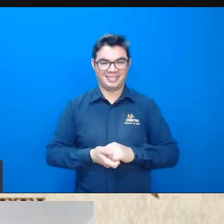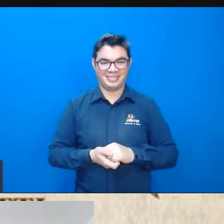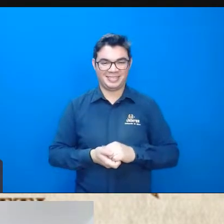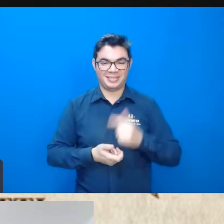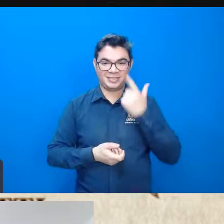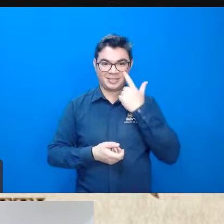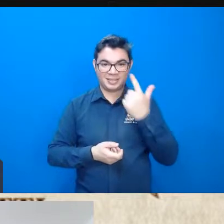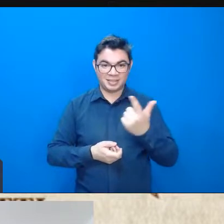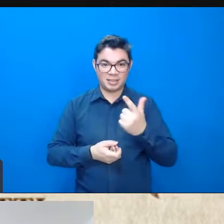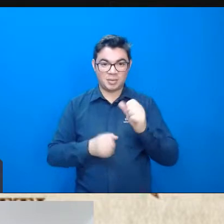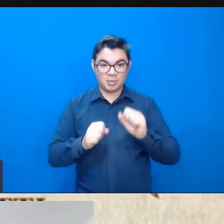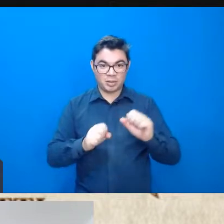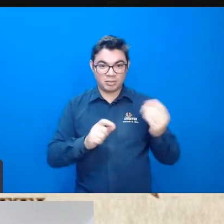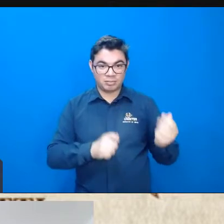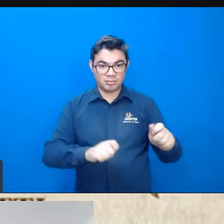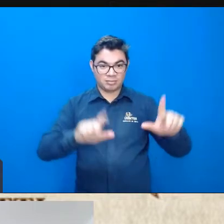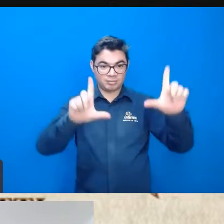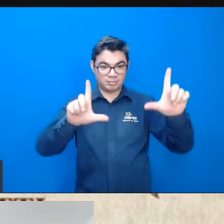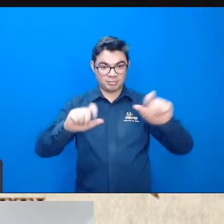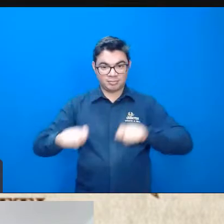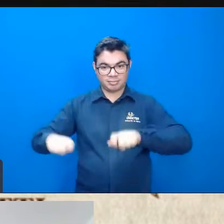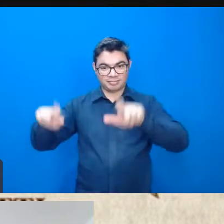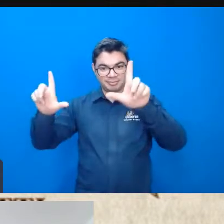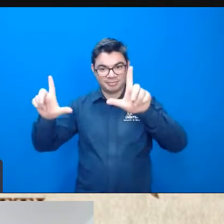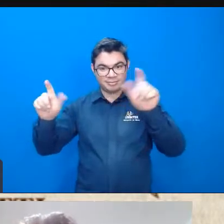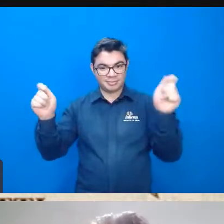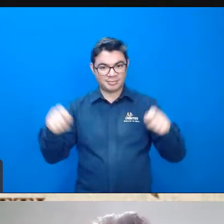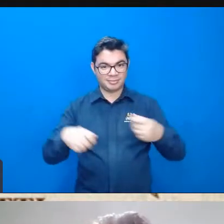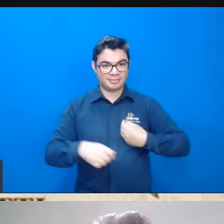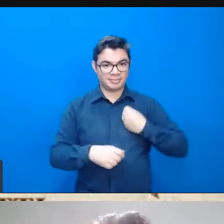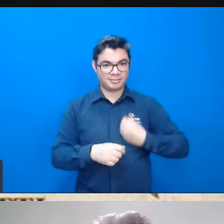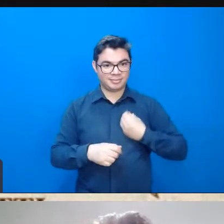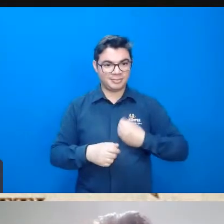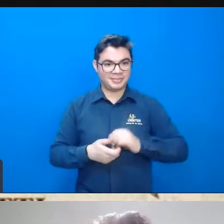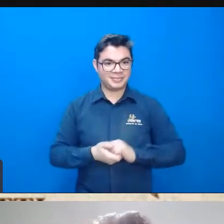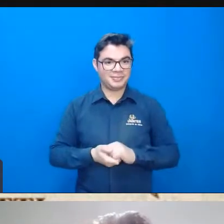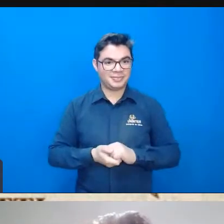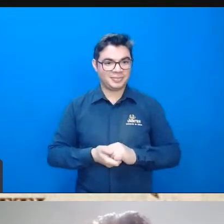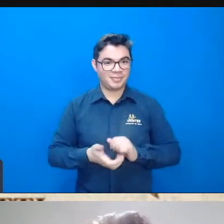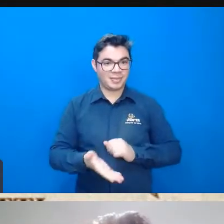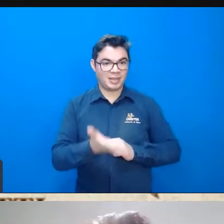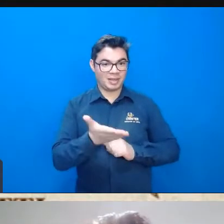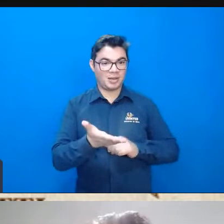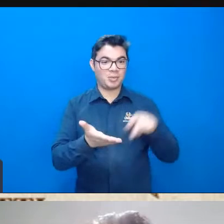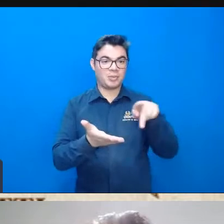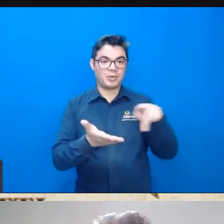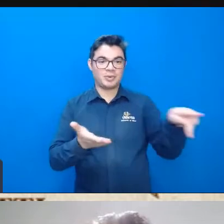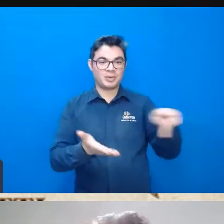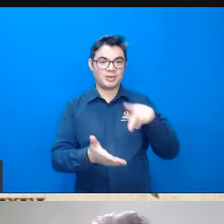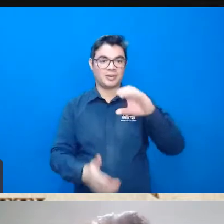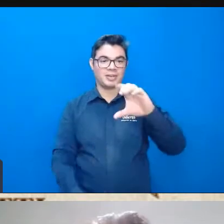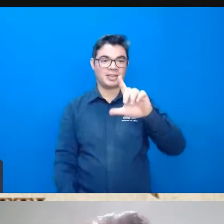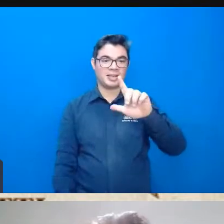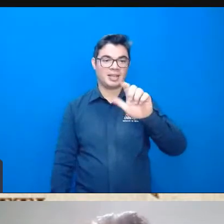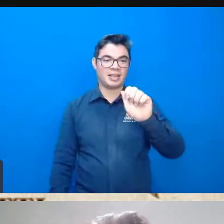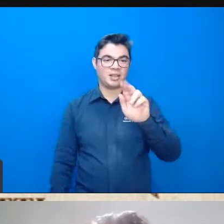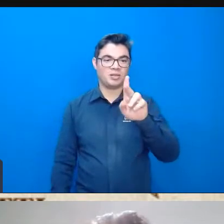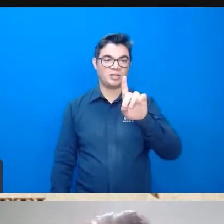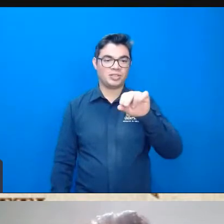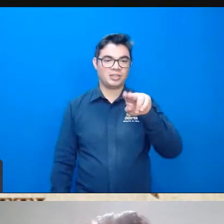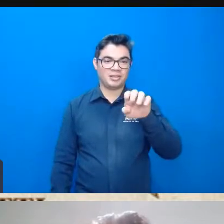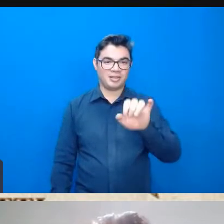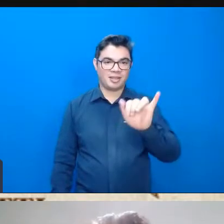podemos chegar aqui a tela vamos lá então Claudinei seja bem-vindo novamente aqui